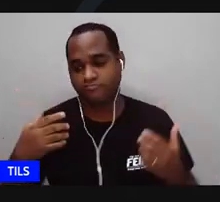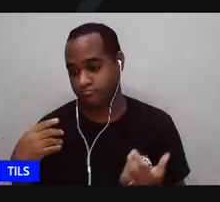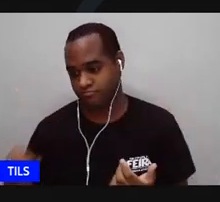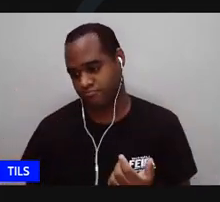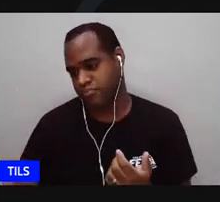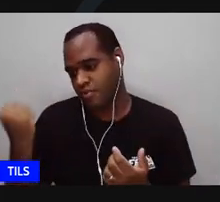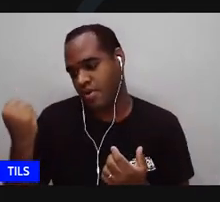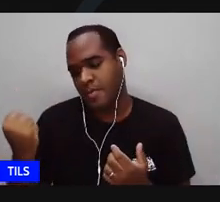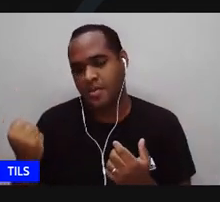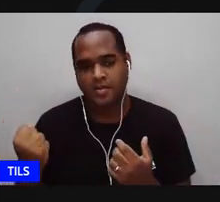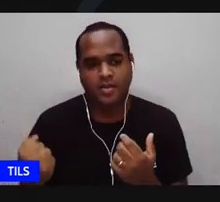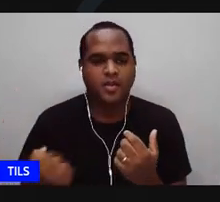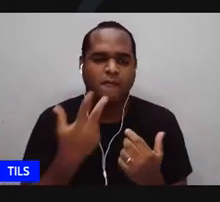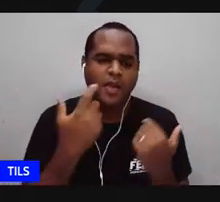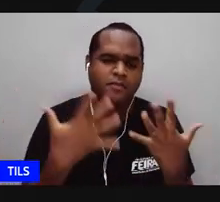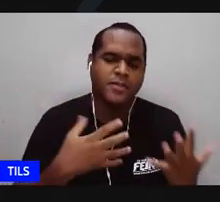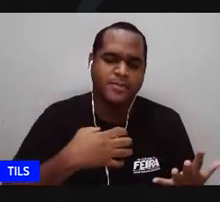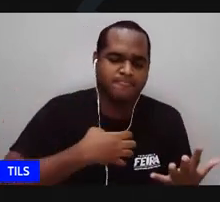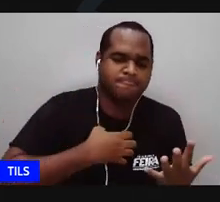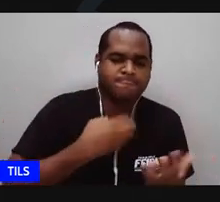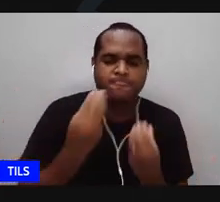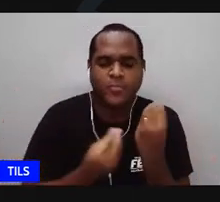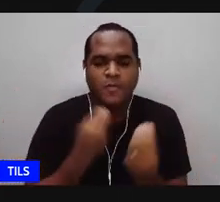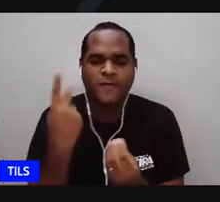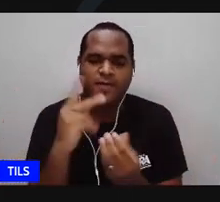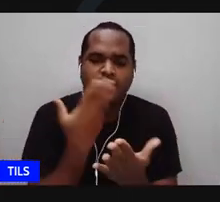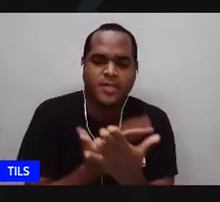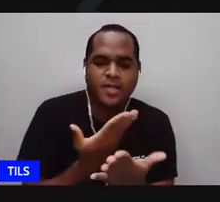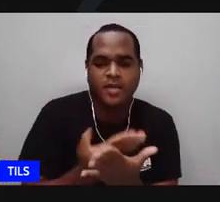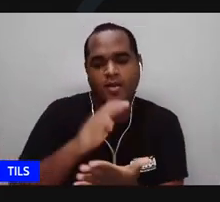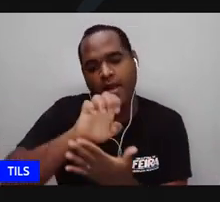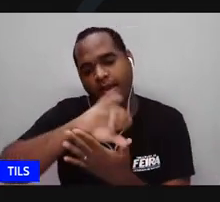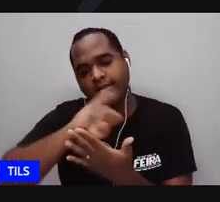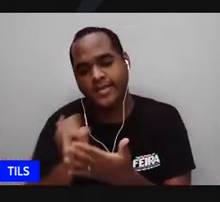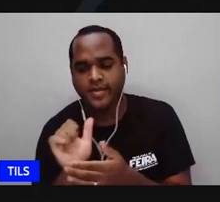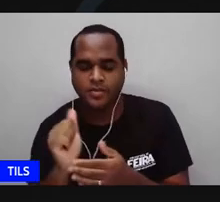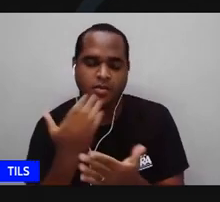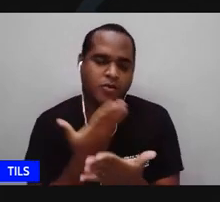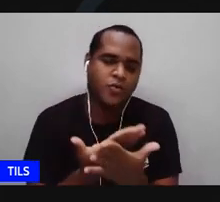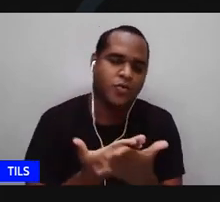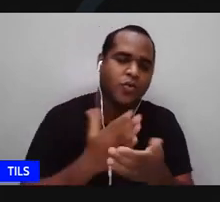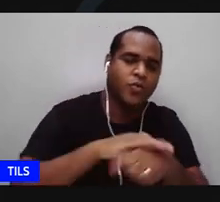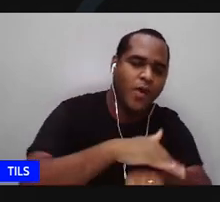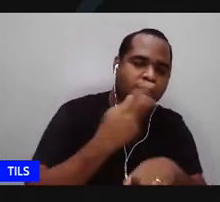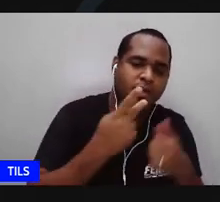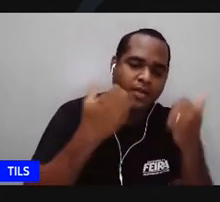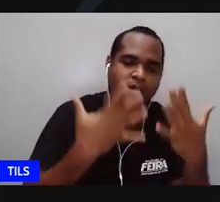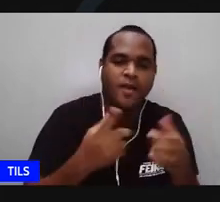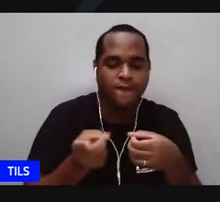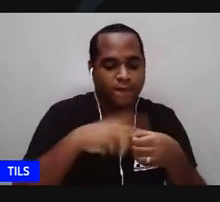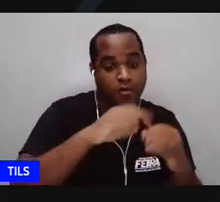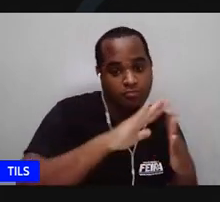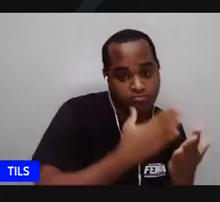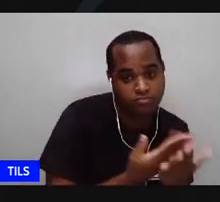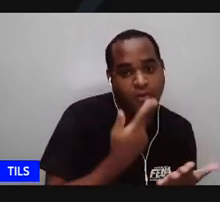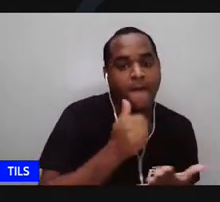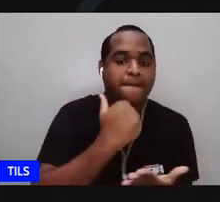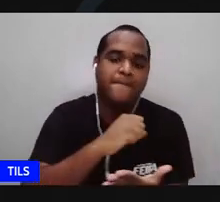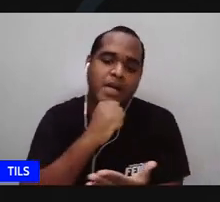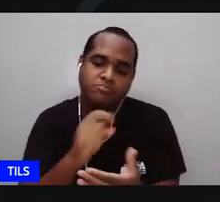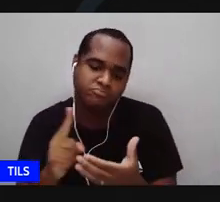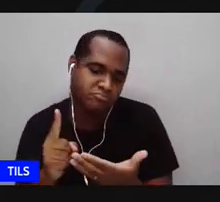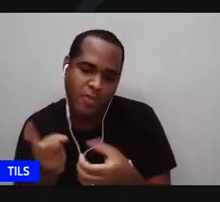o que precisa ser dito então você estudante da Eja você que é mãe que você estudava o é pai que você